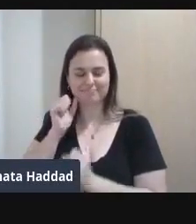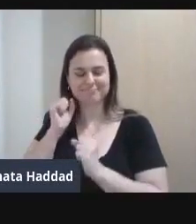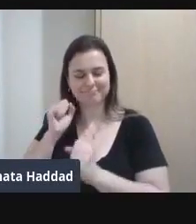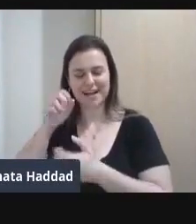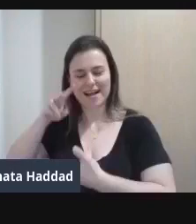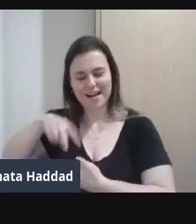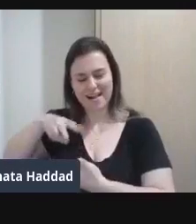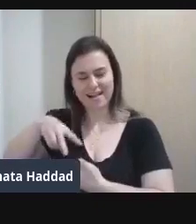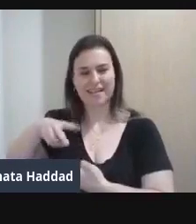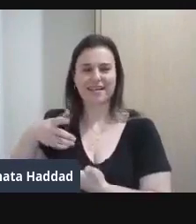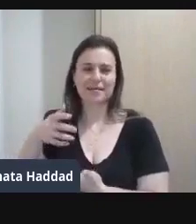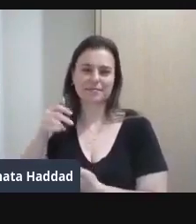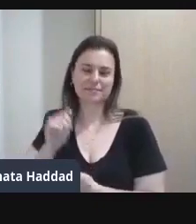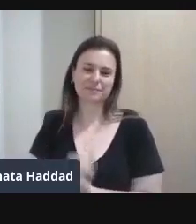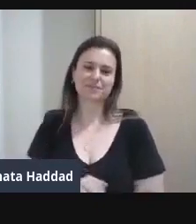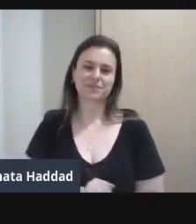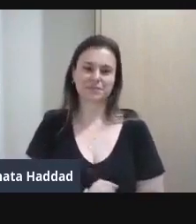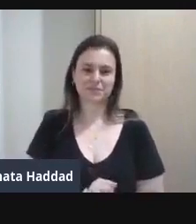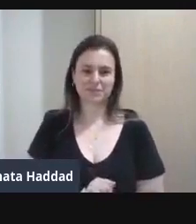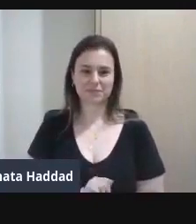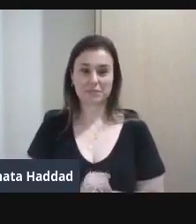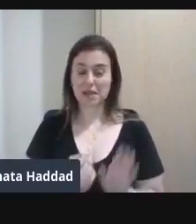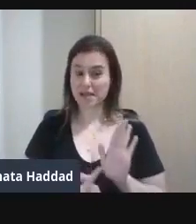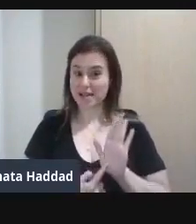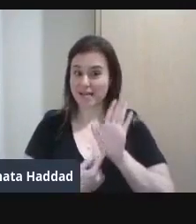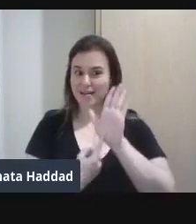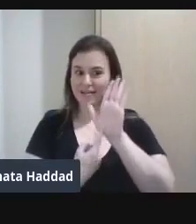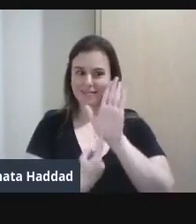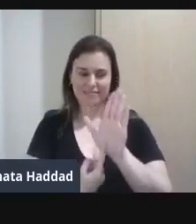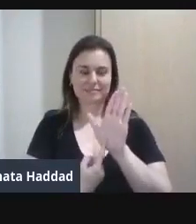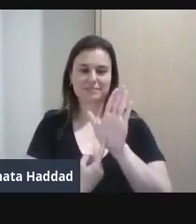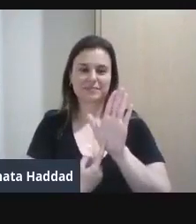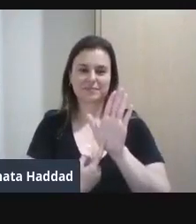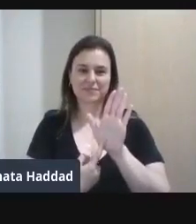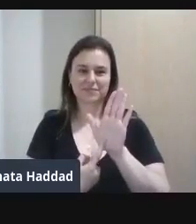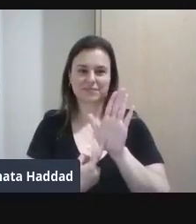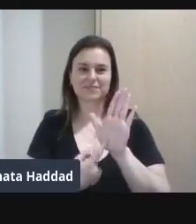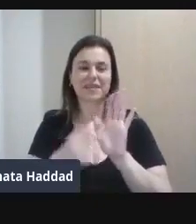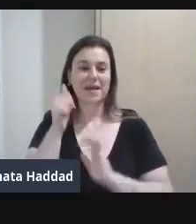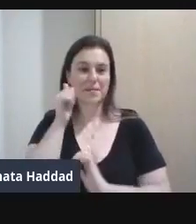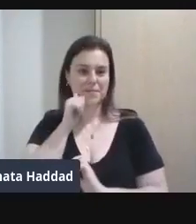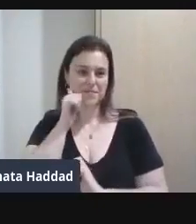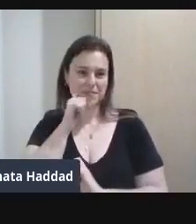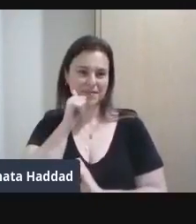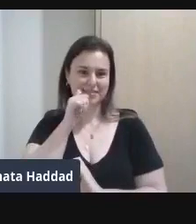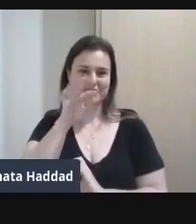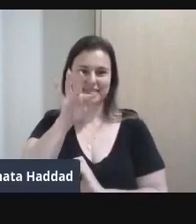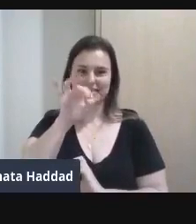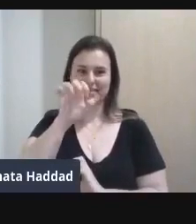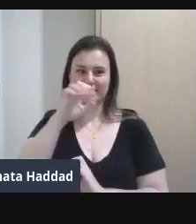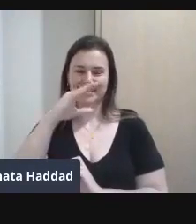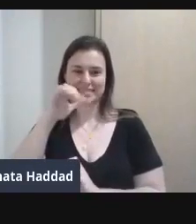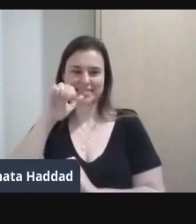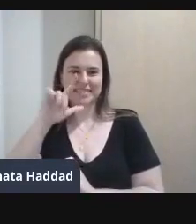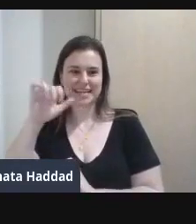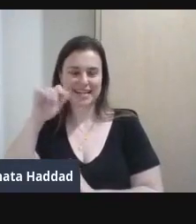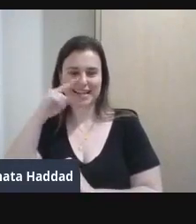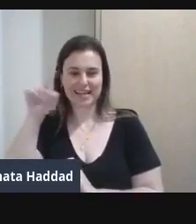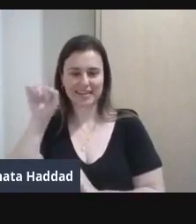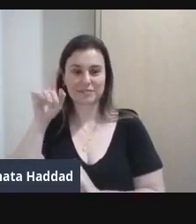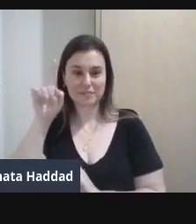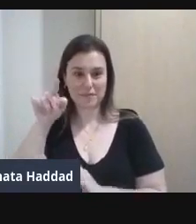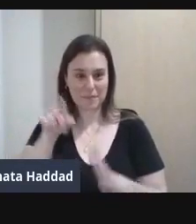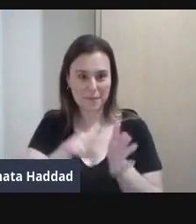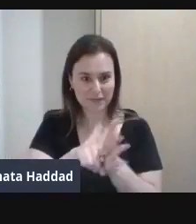Estou aqui também Com este livro Que eu adoro Que é A Moça Tecelã Foi minha pesquisa Inclusive A